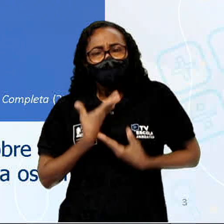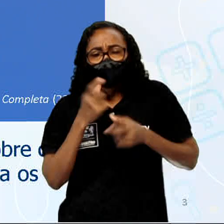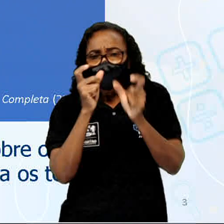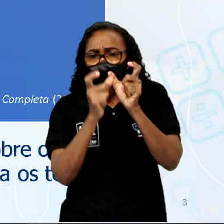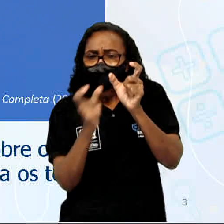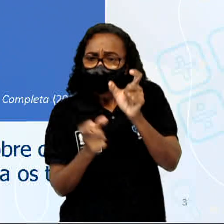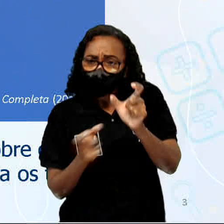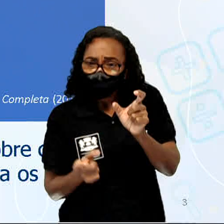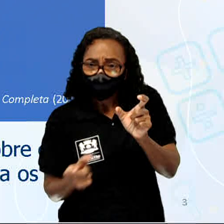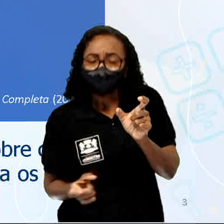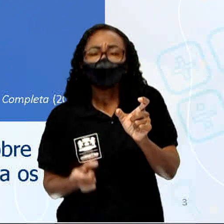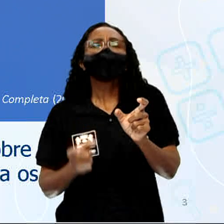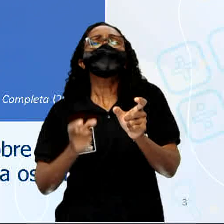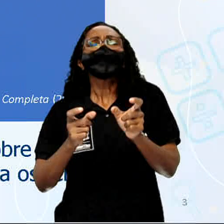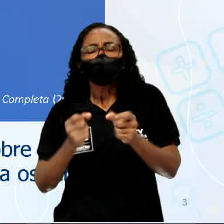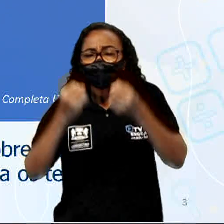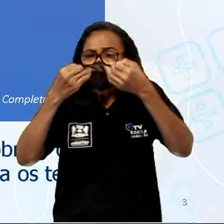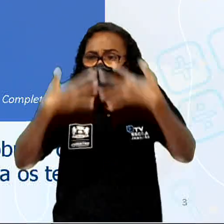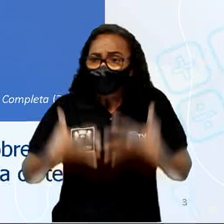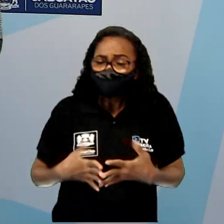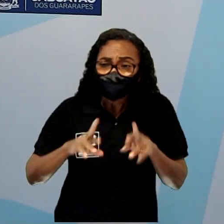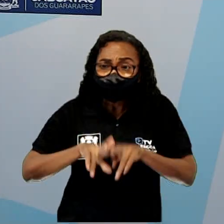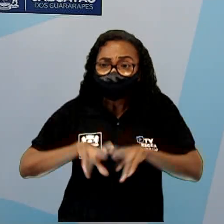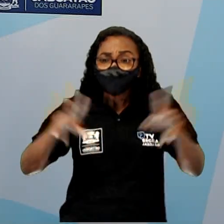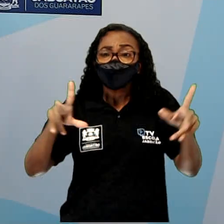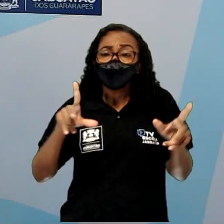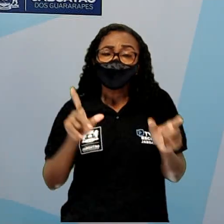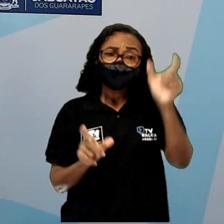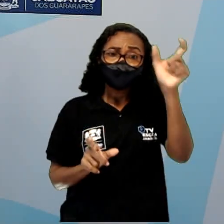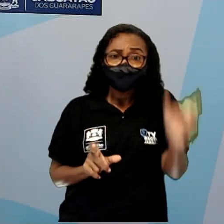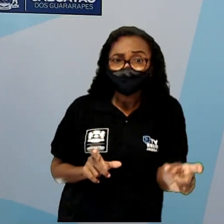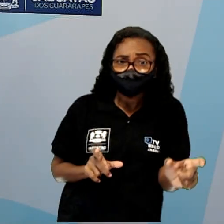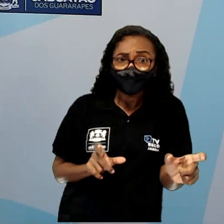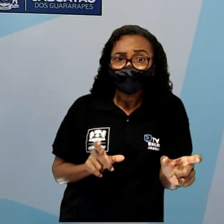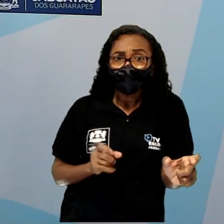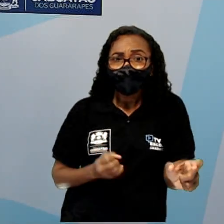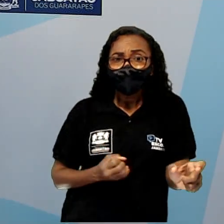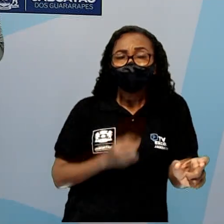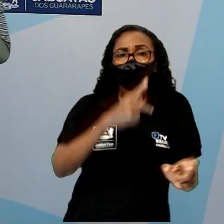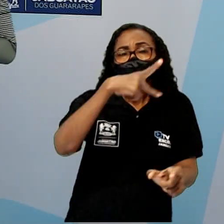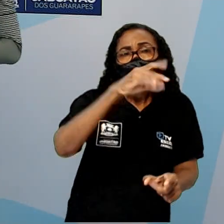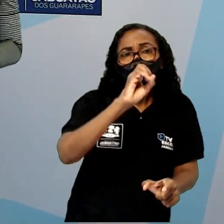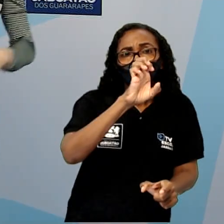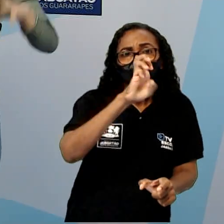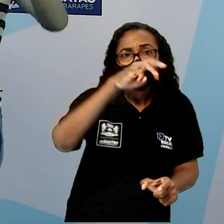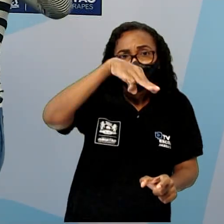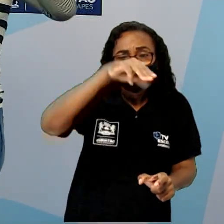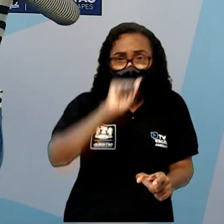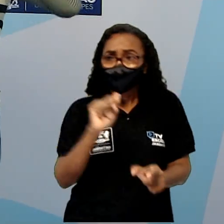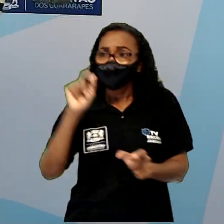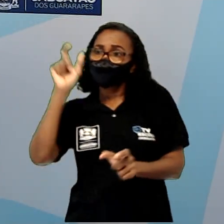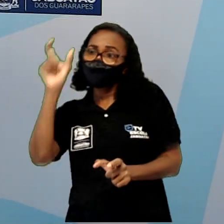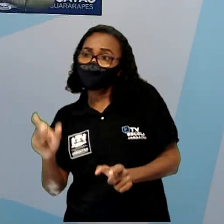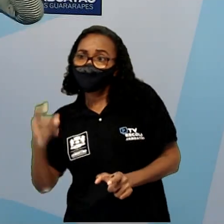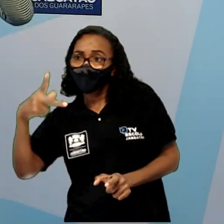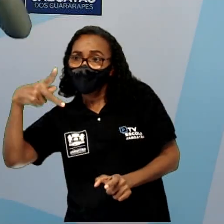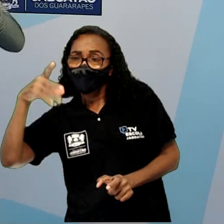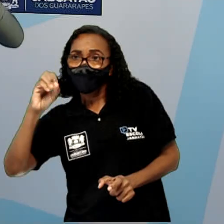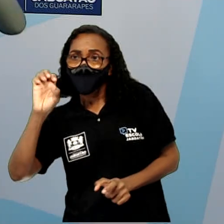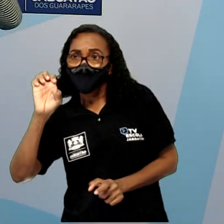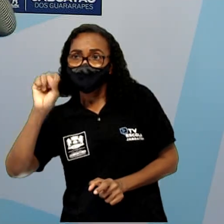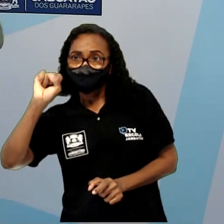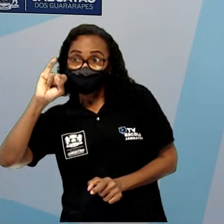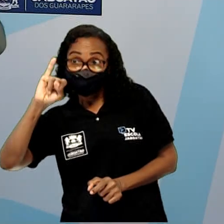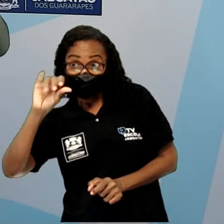sobre a diferença entre poema e poesia. Vamos resgatar qual é essa diferenciação? Então, quando eu tenho um